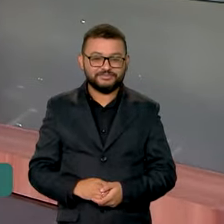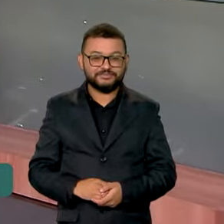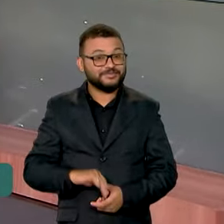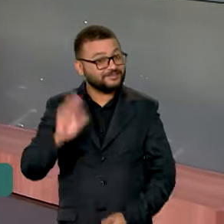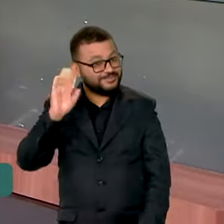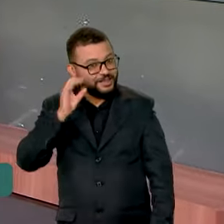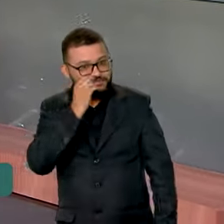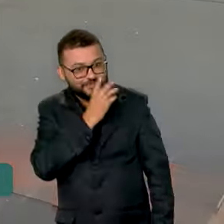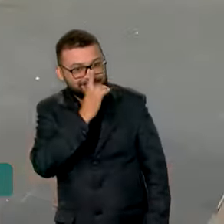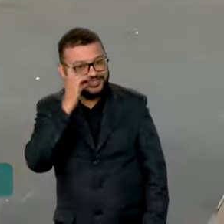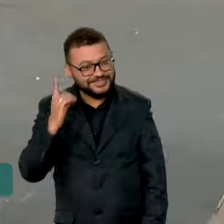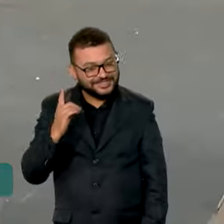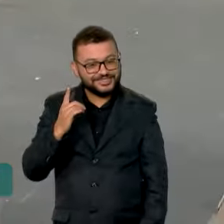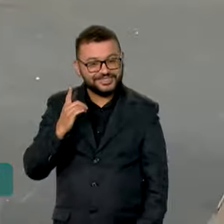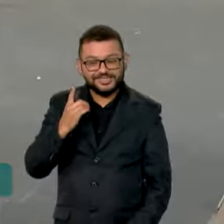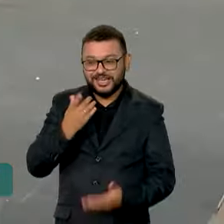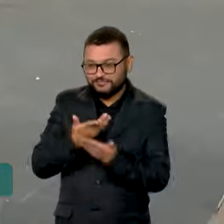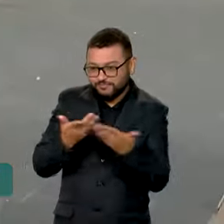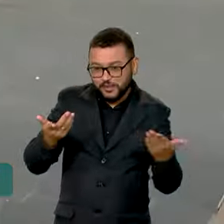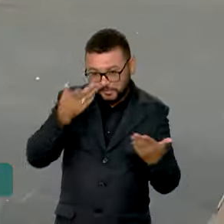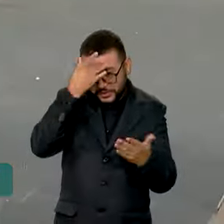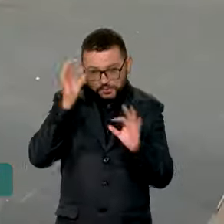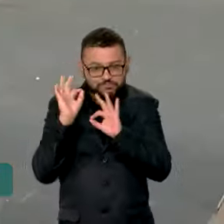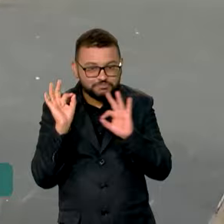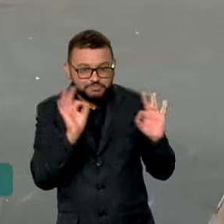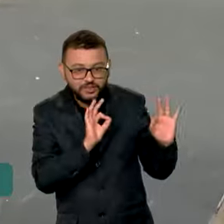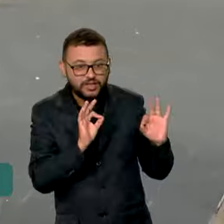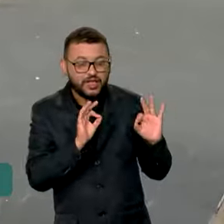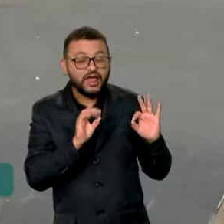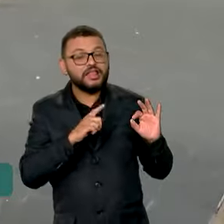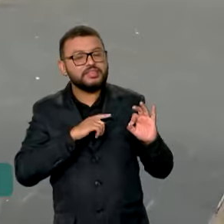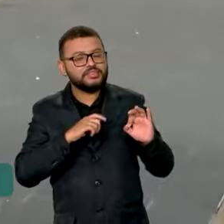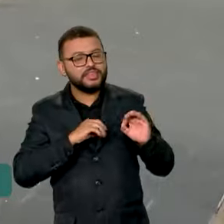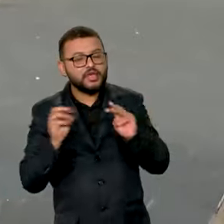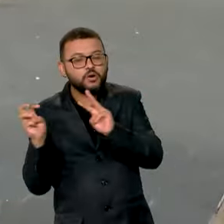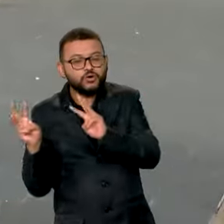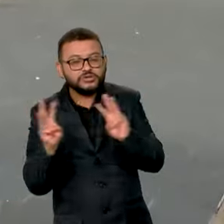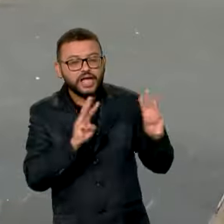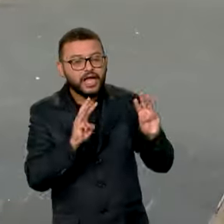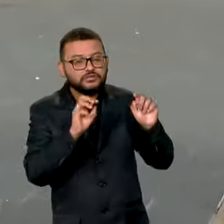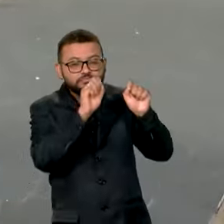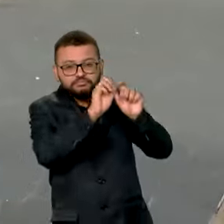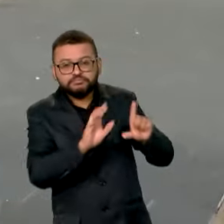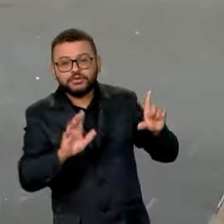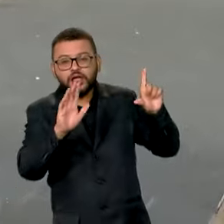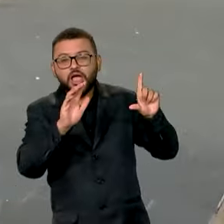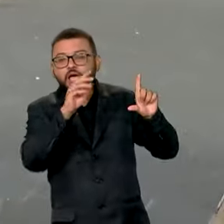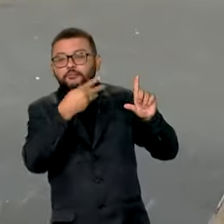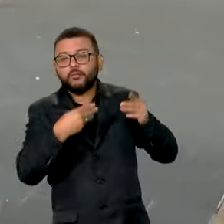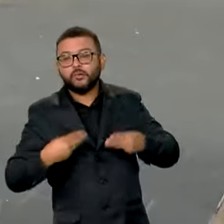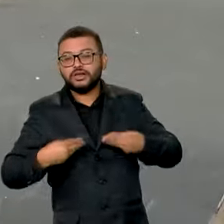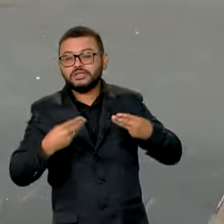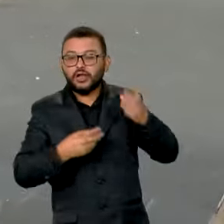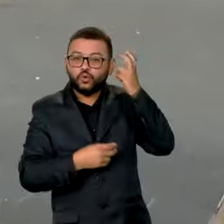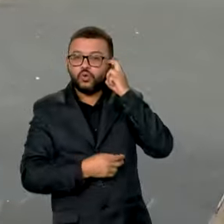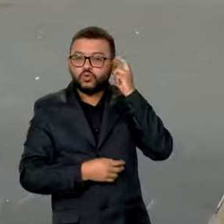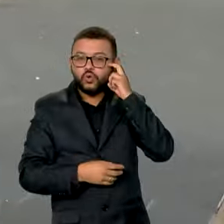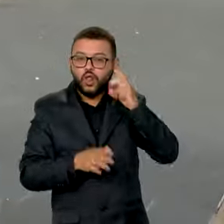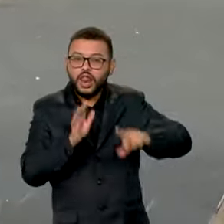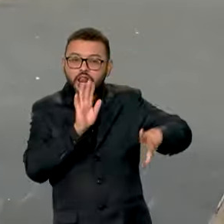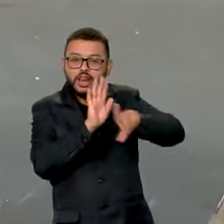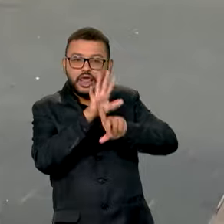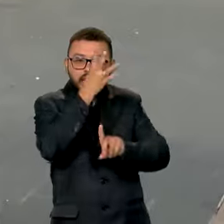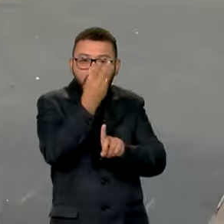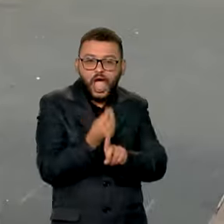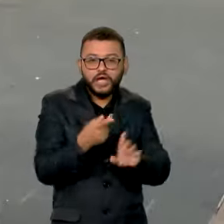Oi, Karine, bom dia para você, bom dia a todos. Na nova página do Ministério da Cultura, sobre a Lei Rouanet, estão todas as informações